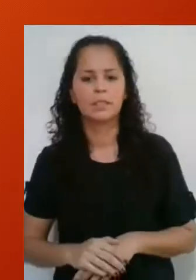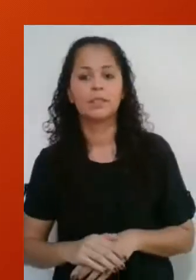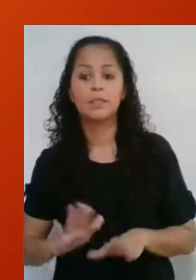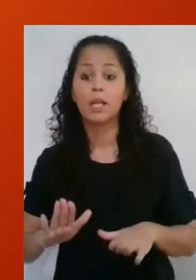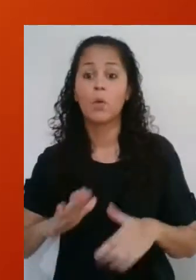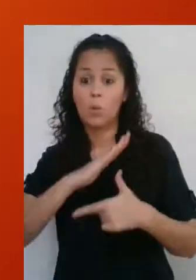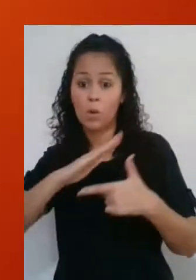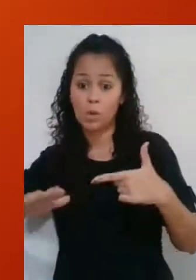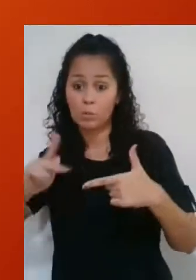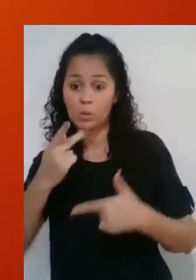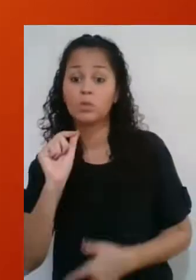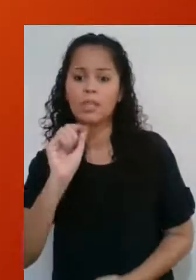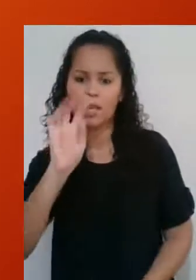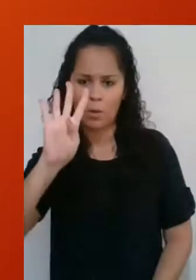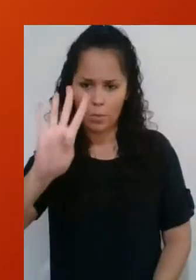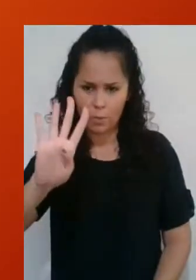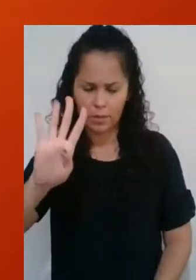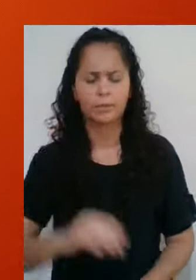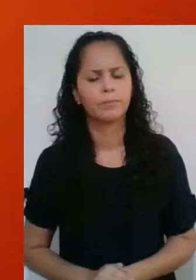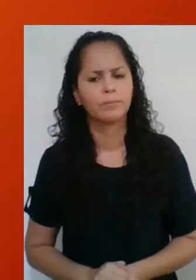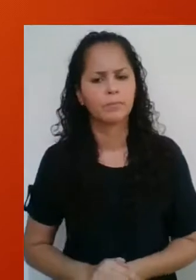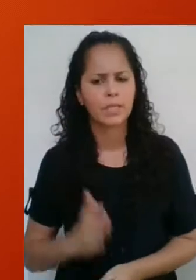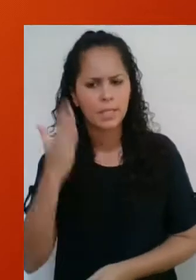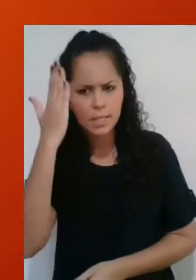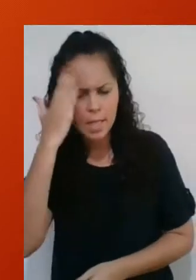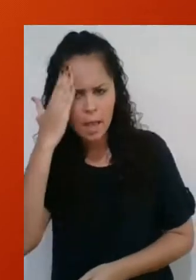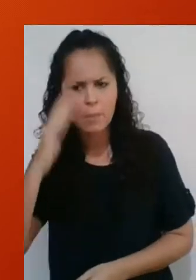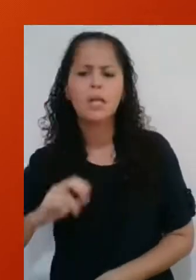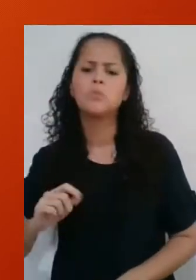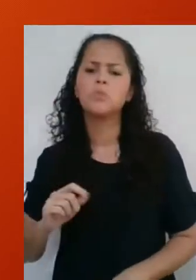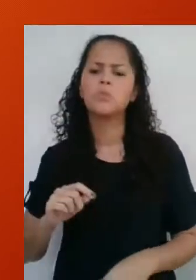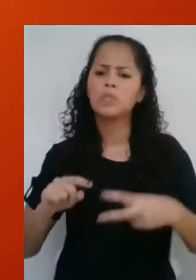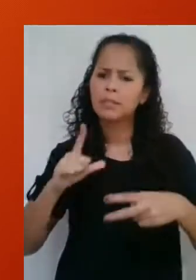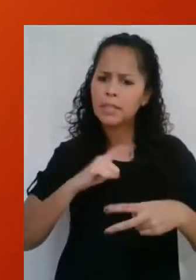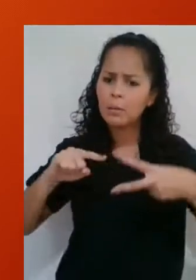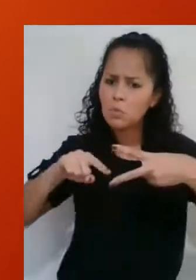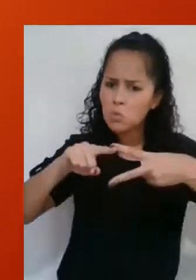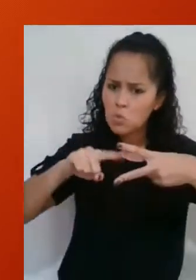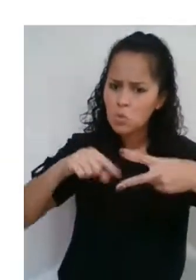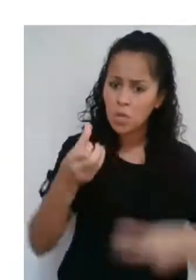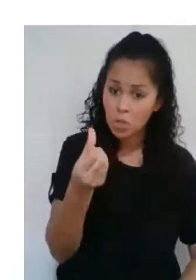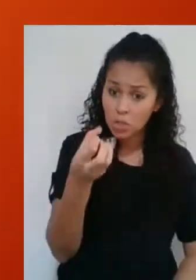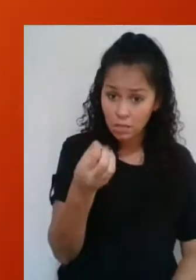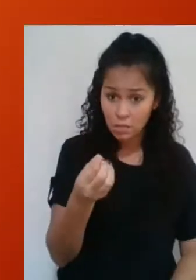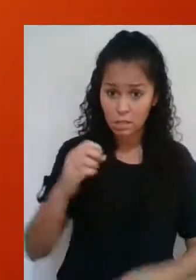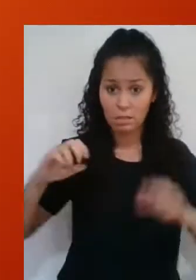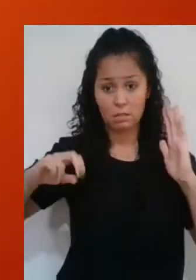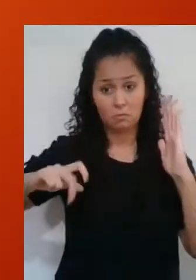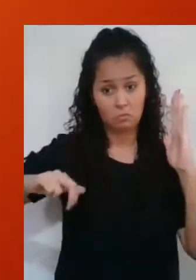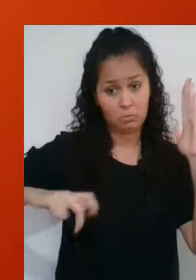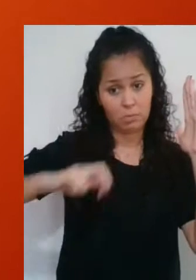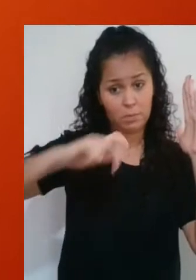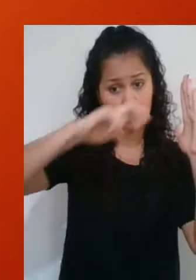a hipotenusa mede 4. O enunciado nos informa que essa escada faz um ângulo de 60 graus com o solo.